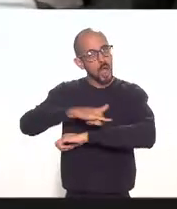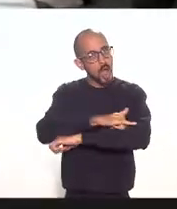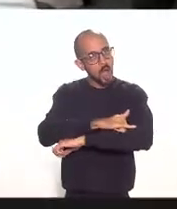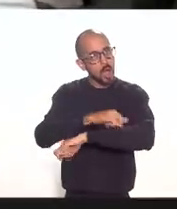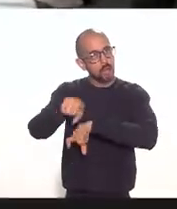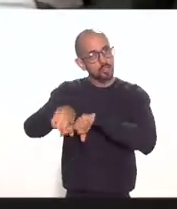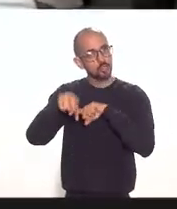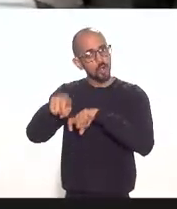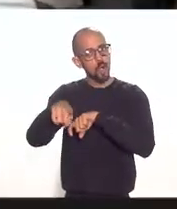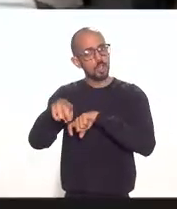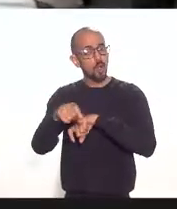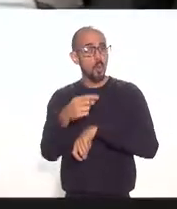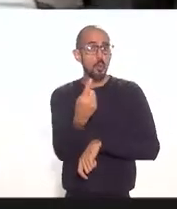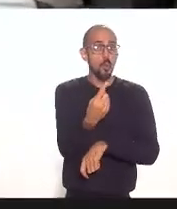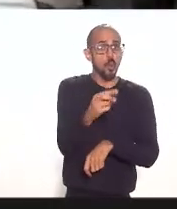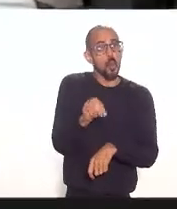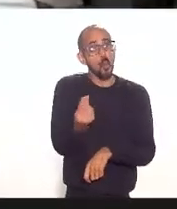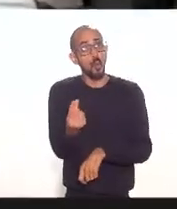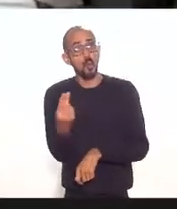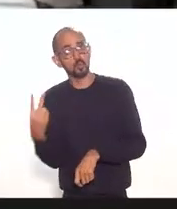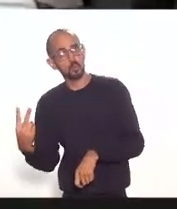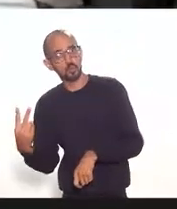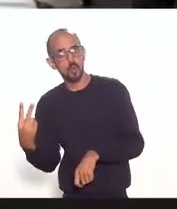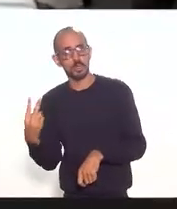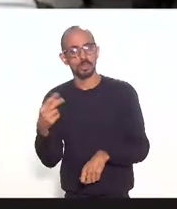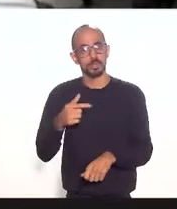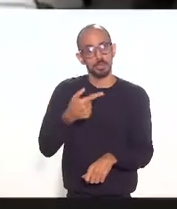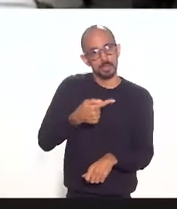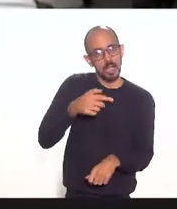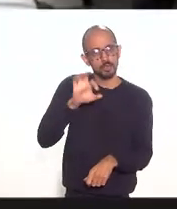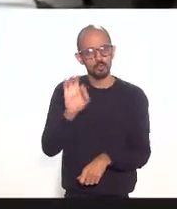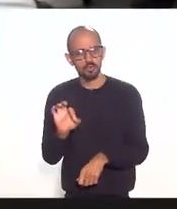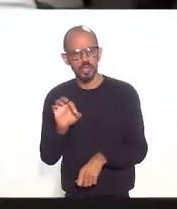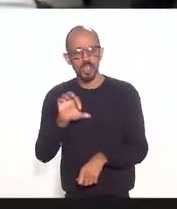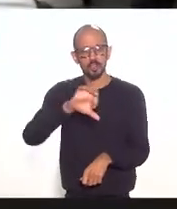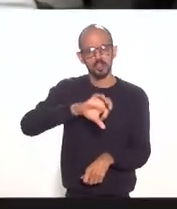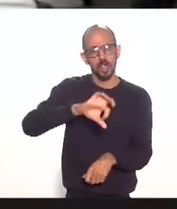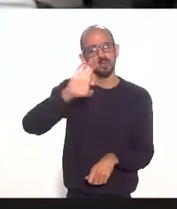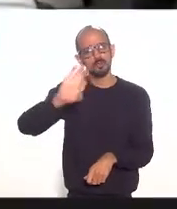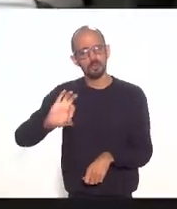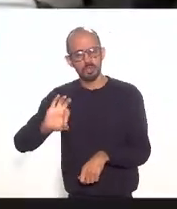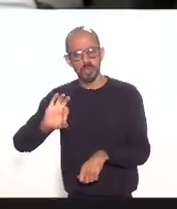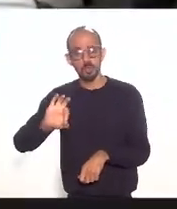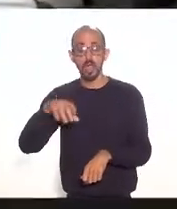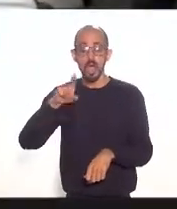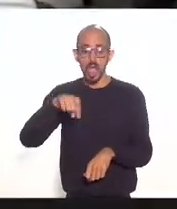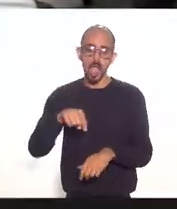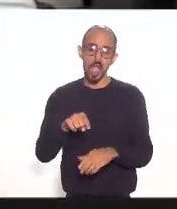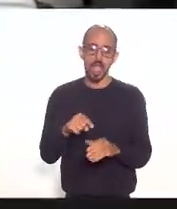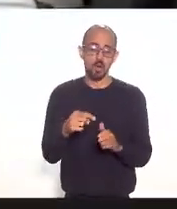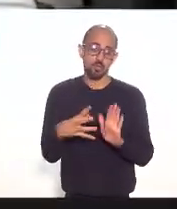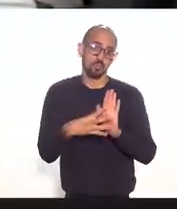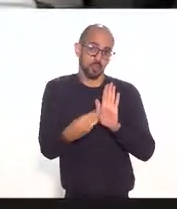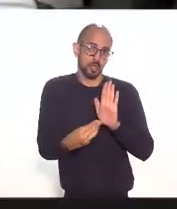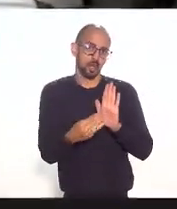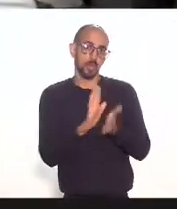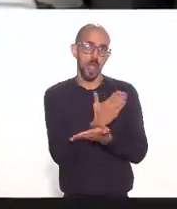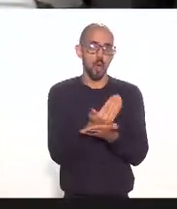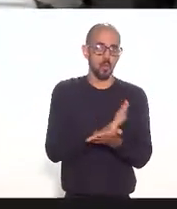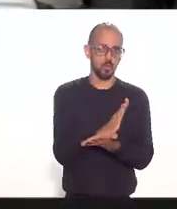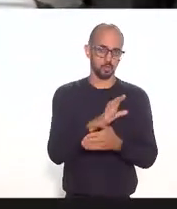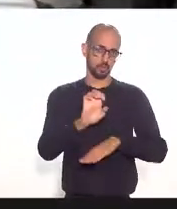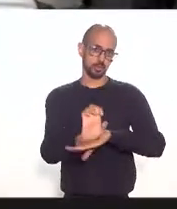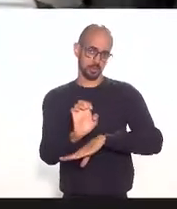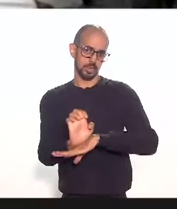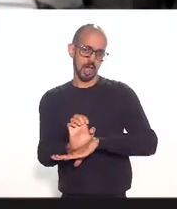ou dois dependendo da alíquota de 7% 9% essa é uma modalidade que alguns estados optaram e a outra